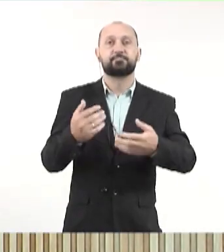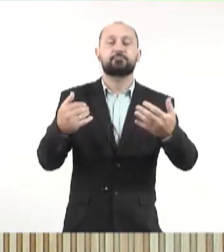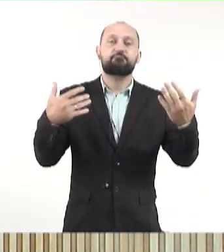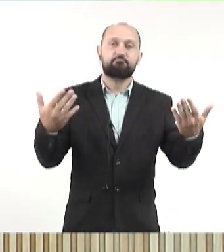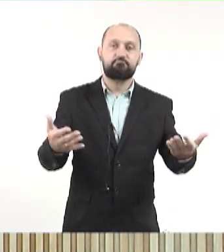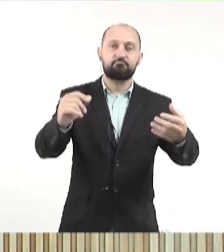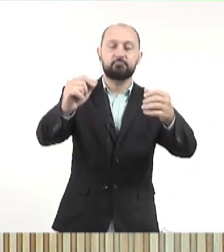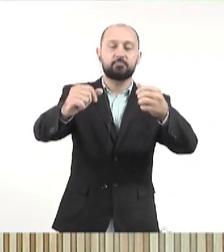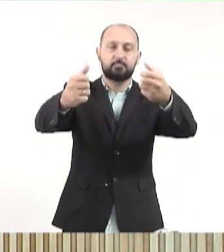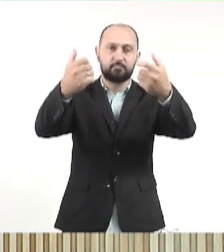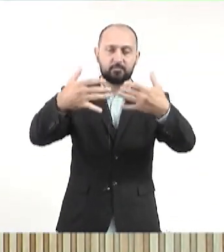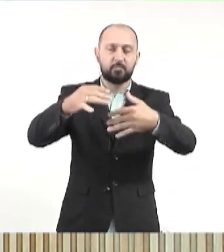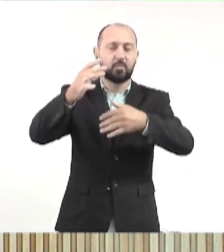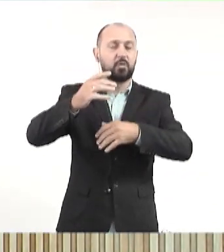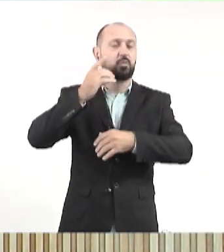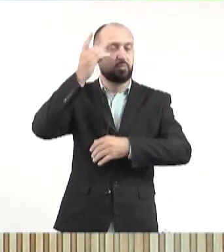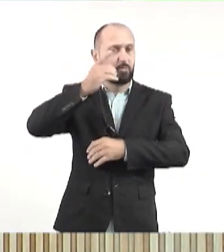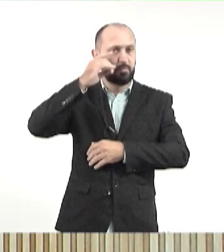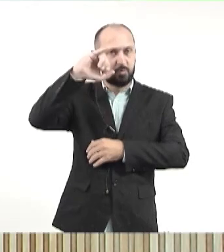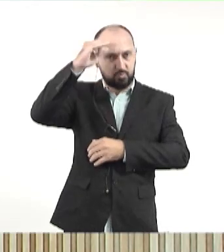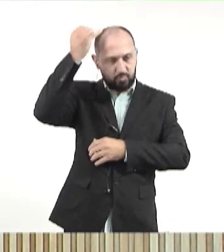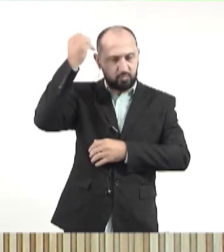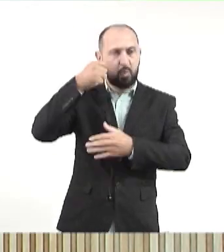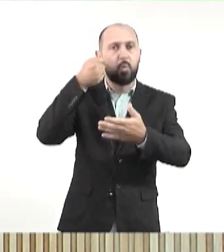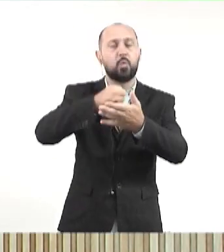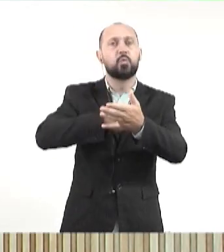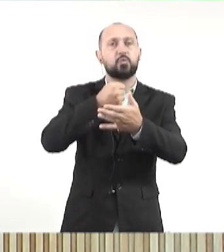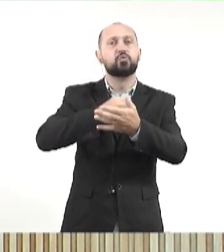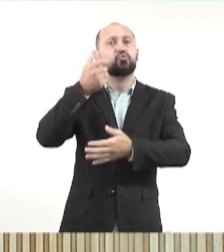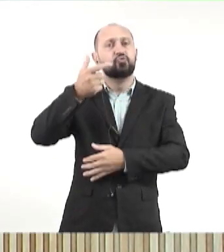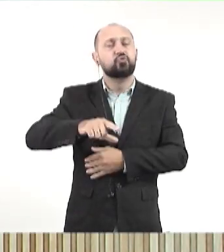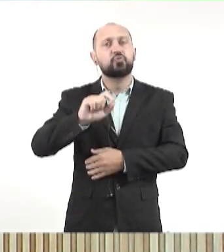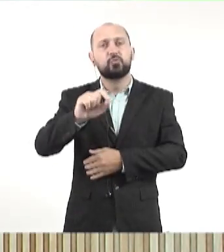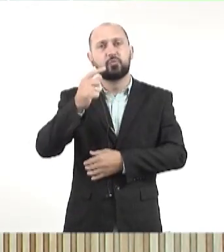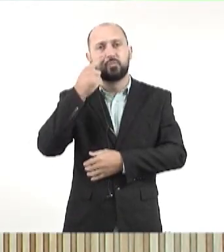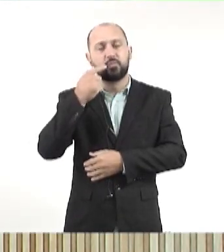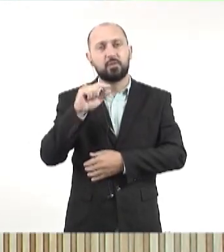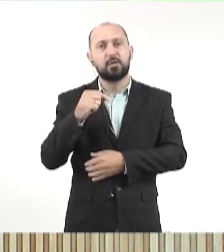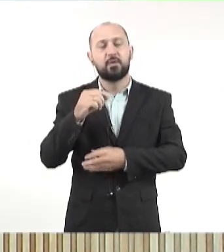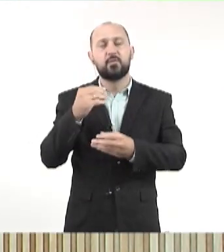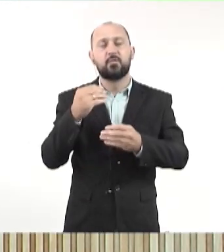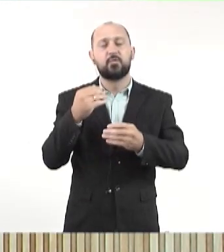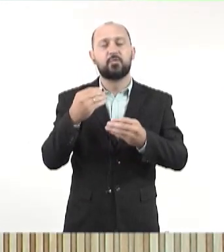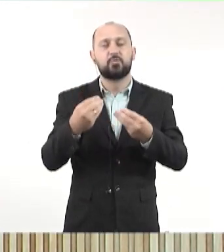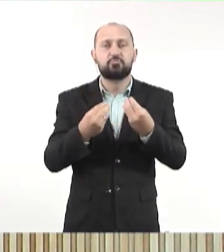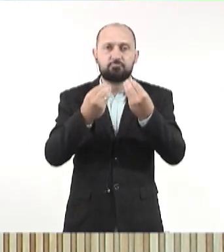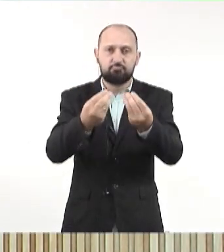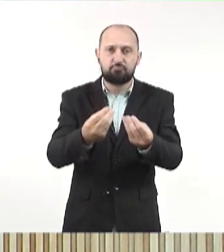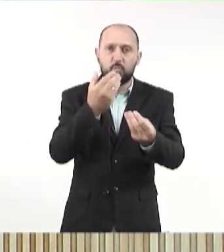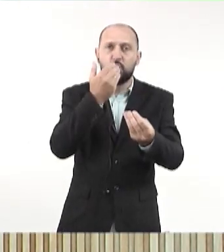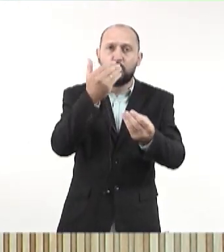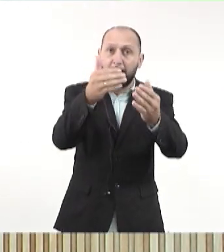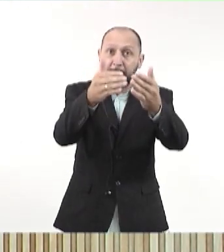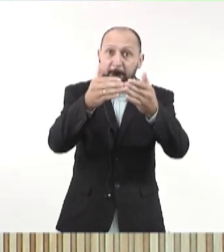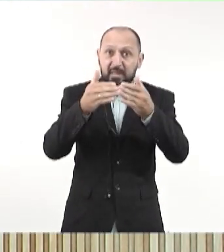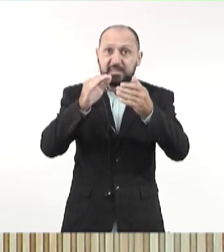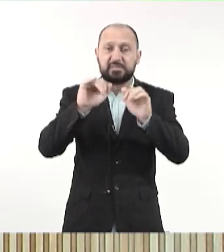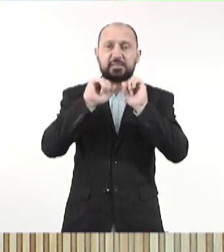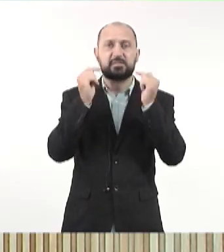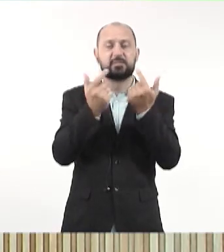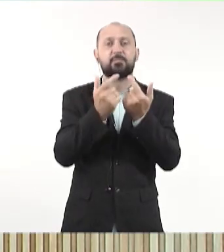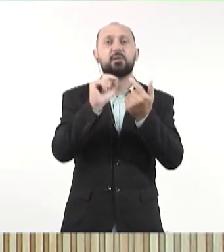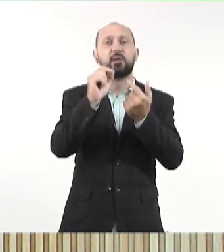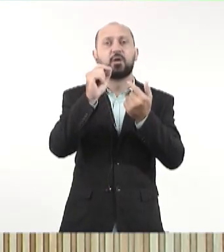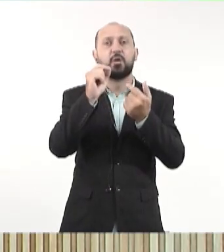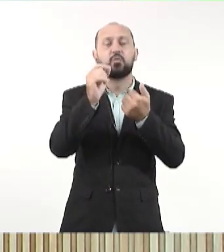Pois é, nessa fala, o deputado Júnior Mock defendeu, mais uma vez, que fosse encaminhado um expediente aqui da Assembleia Legislativa